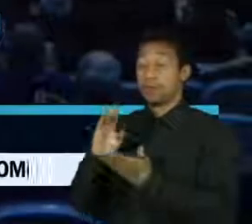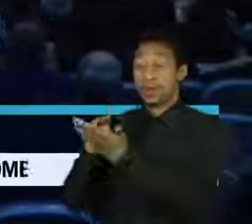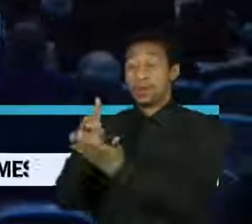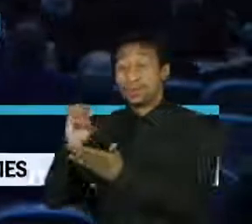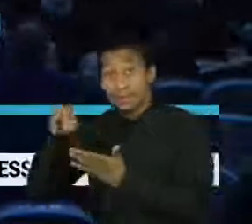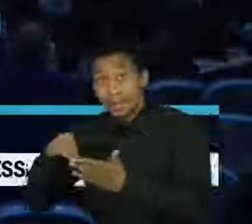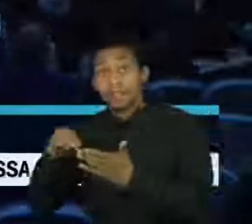PSL.